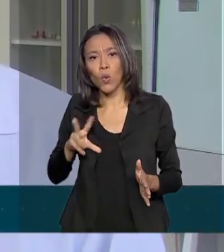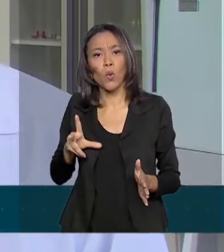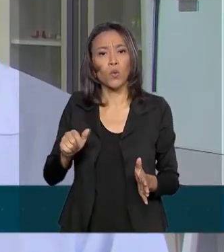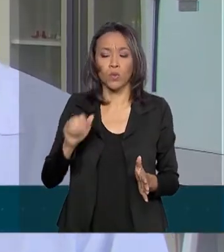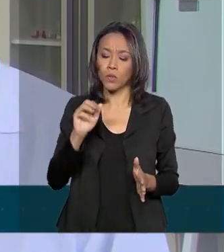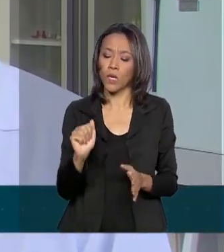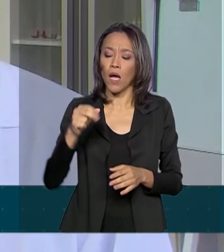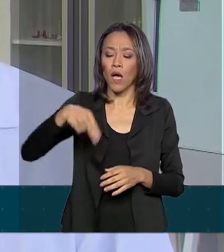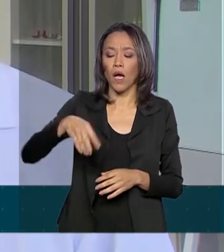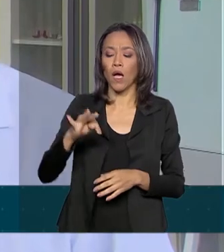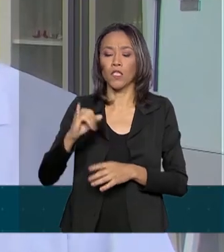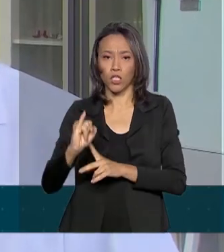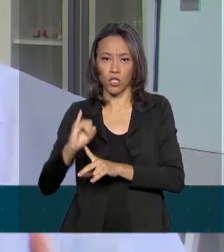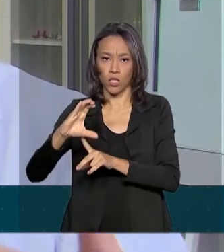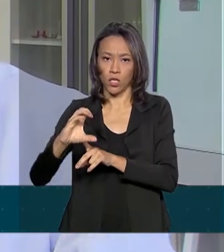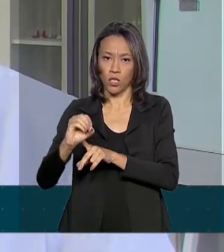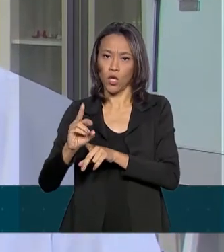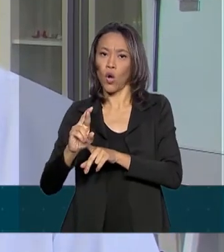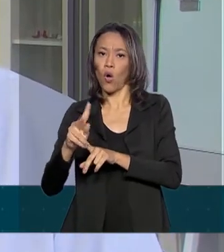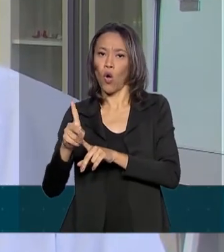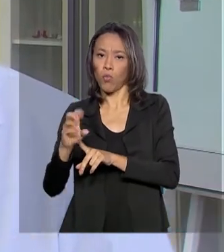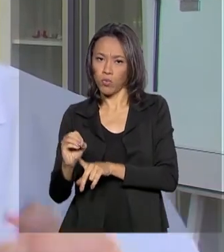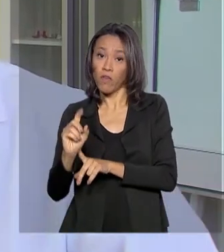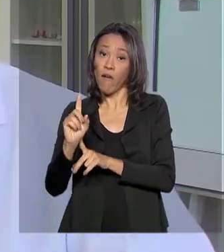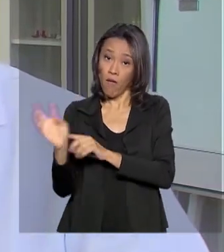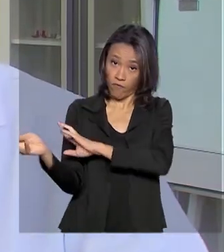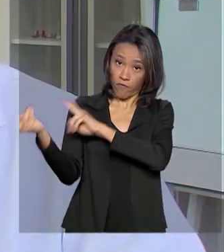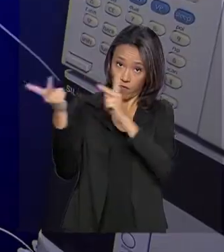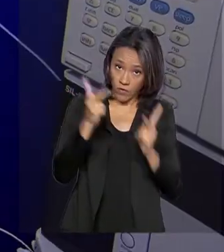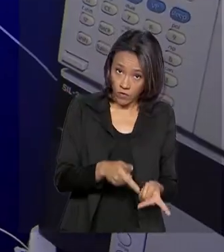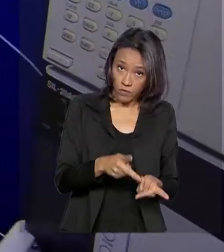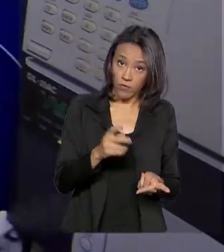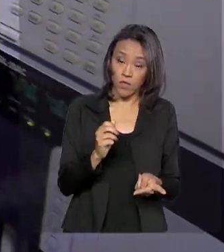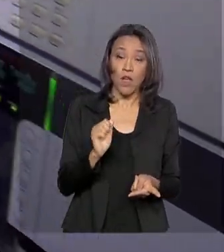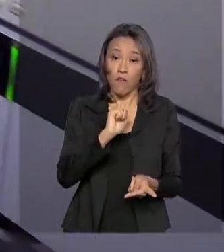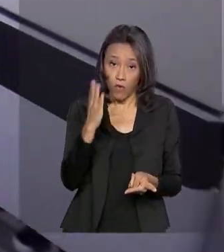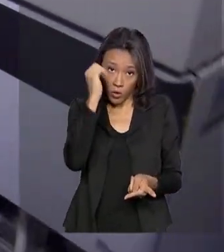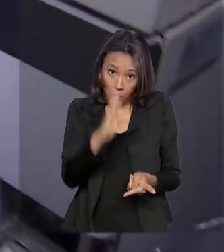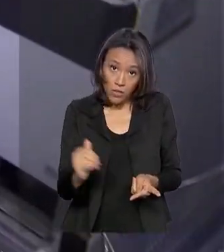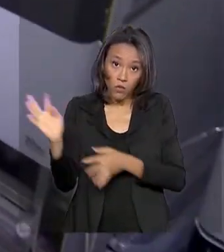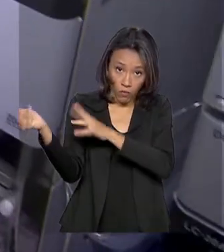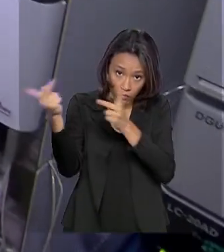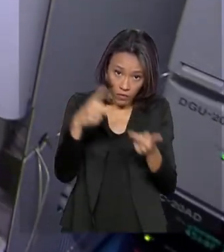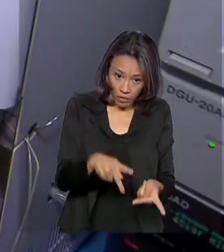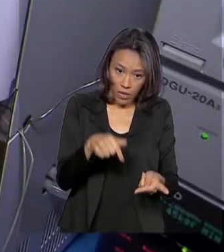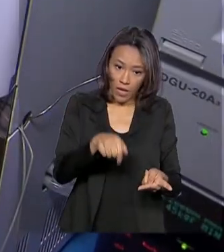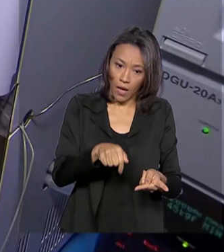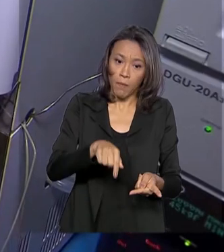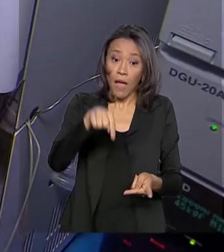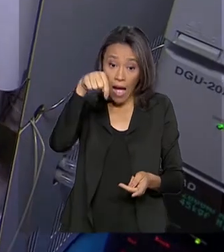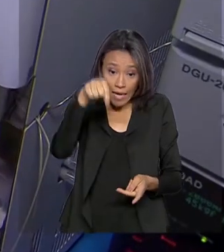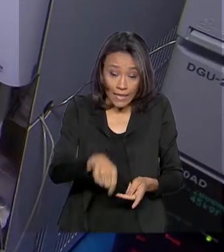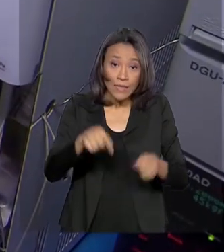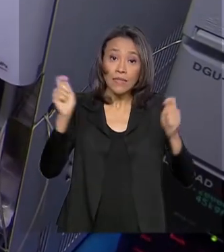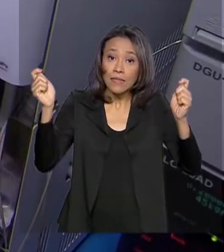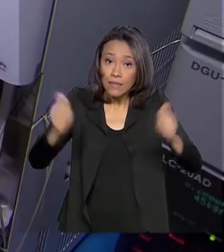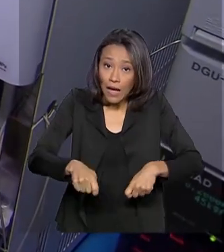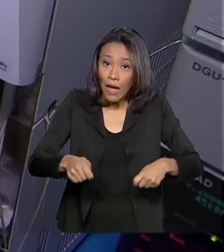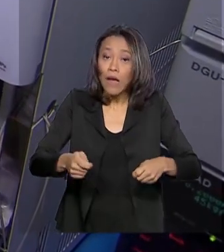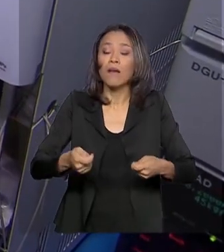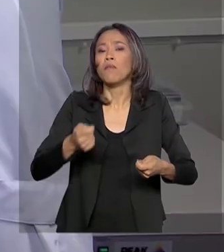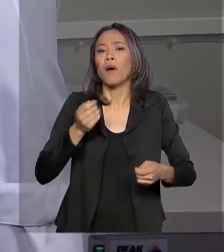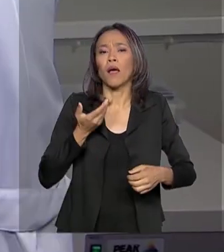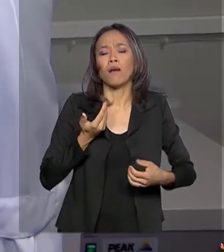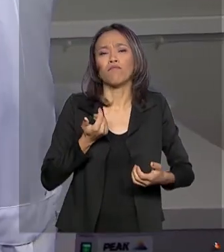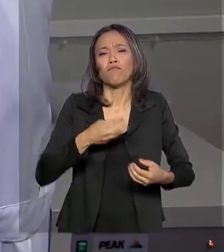diagnóstico como este, eles são importados. Aqui no CBA, nós podemos suprir toda a necessidade nacional e